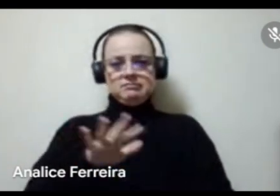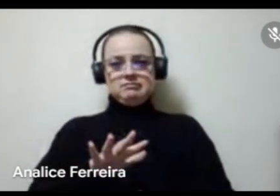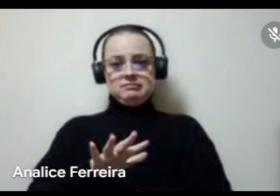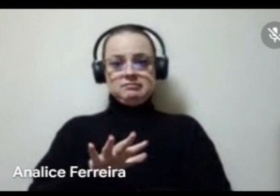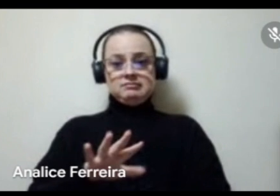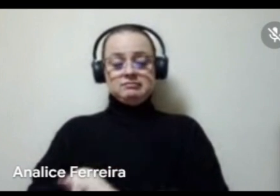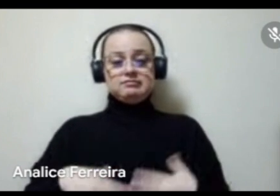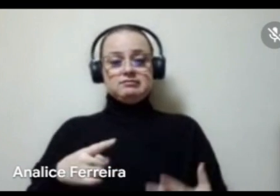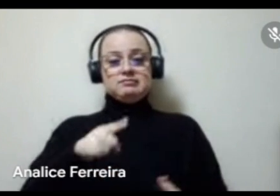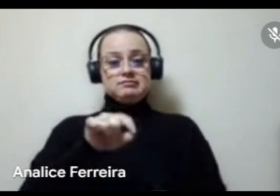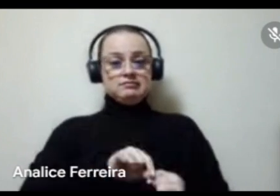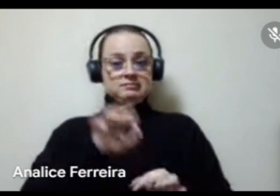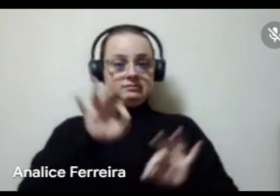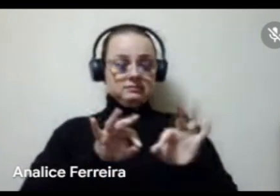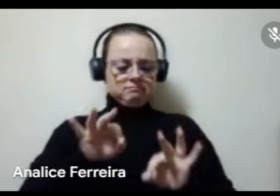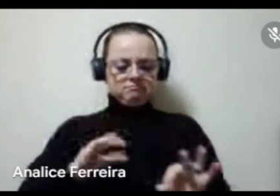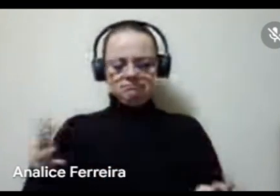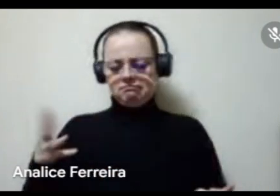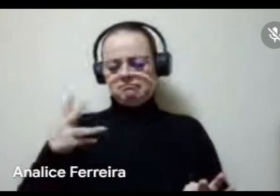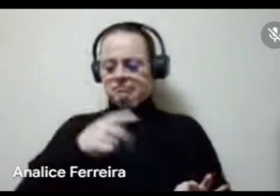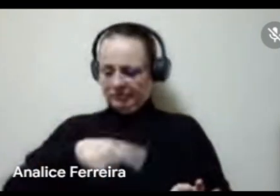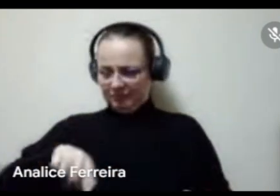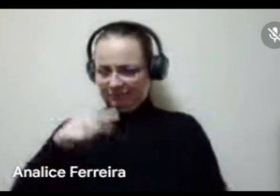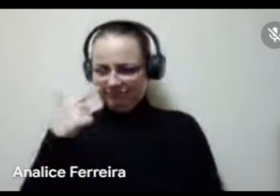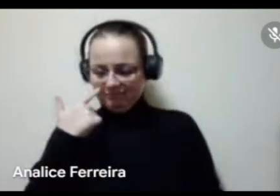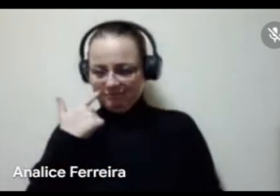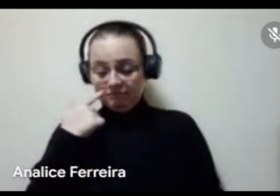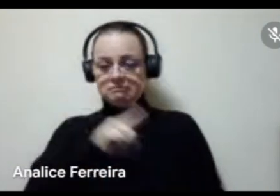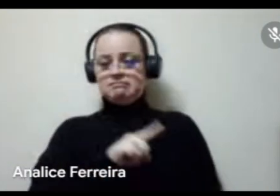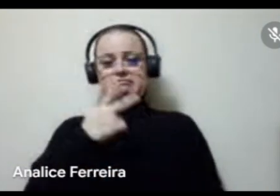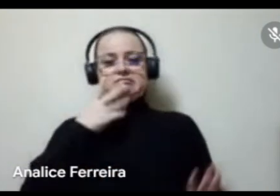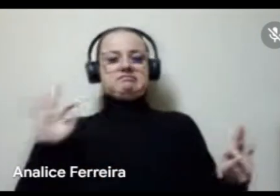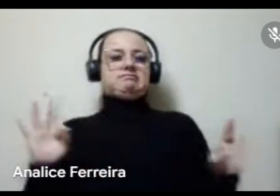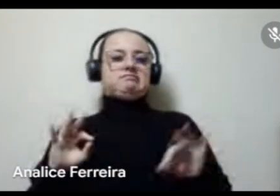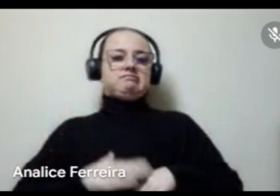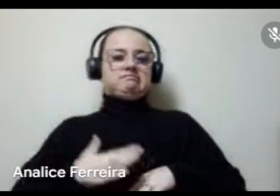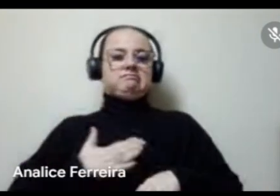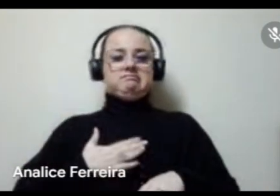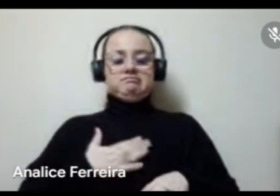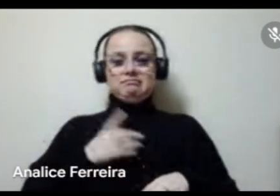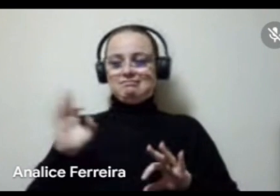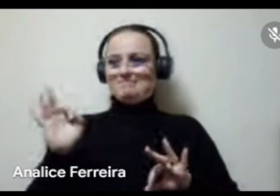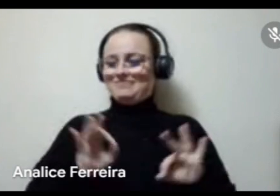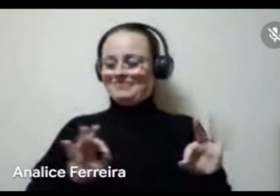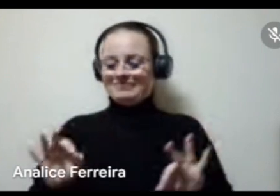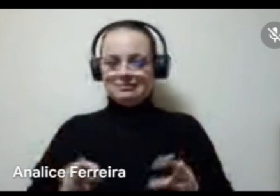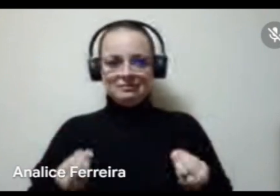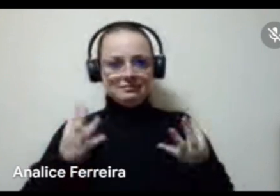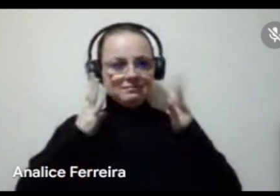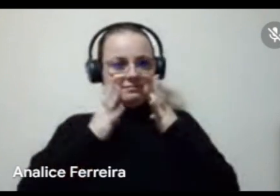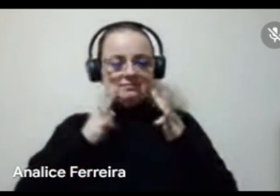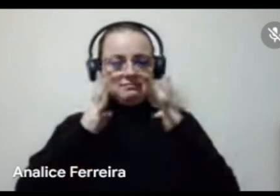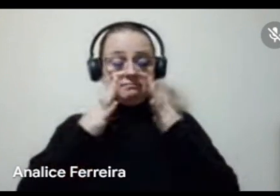ele fez um projeto belíssimo, só vocês vendo, e não comentou mais nada comigo, mas era um projeto bacana mesmo,